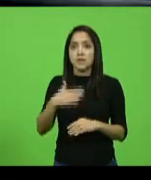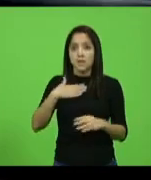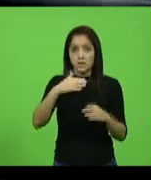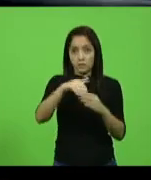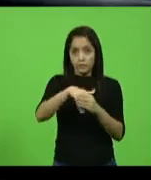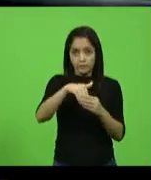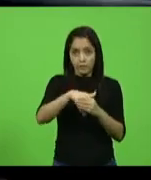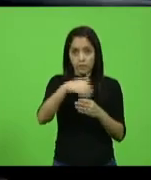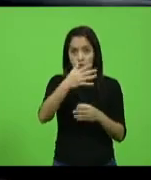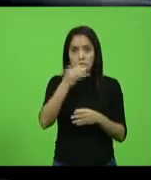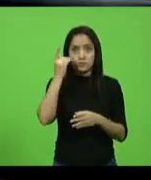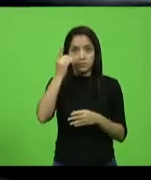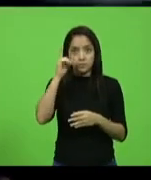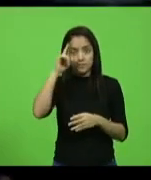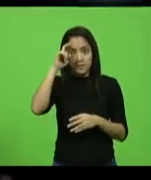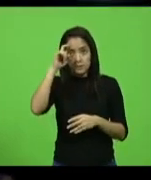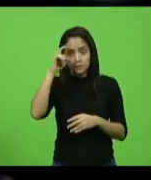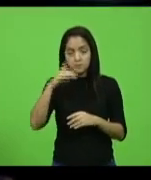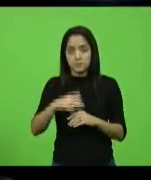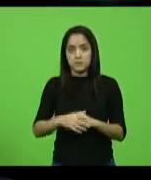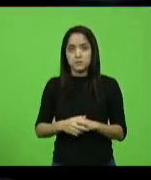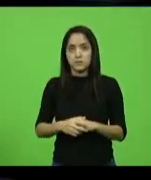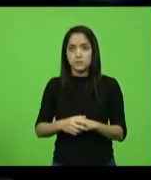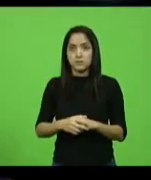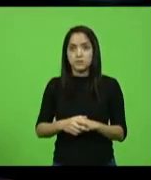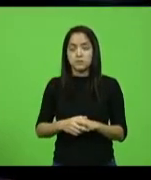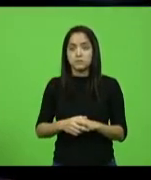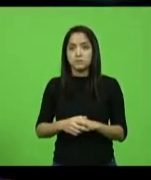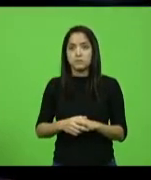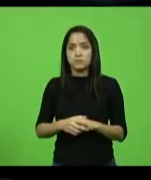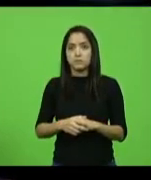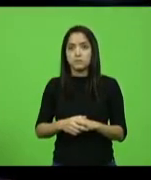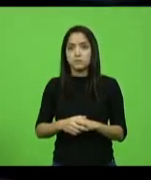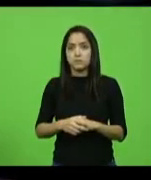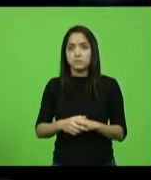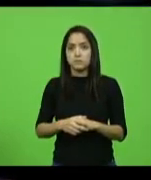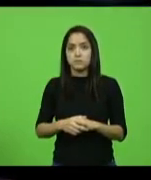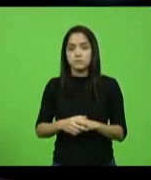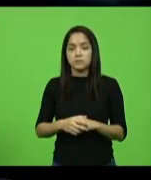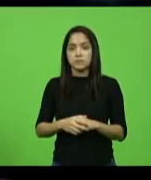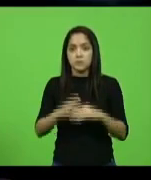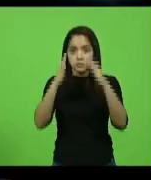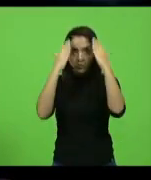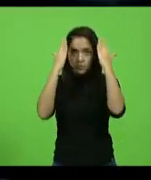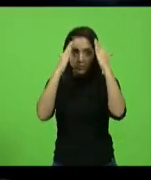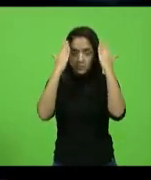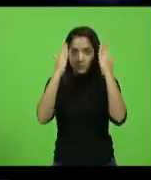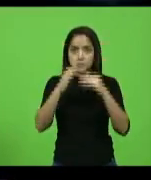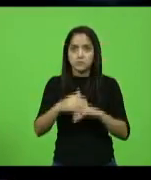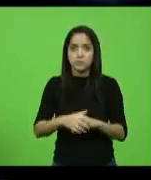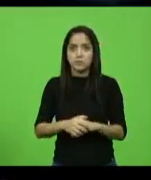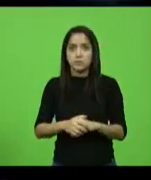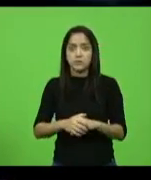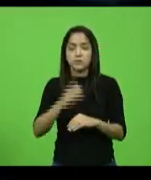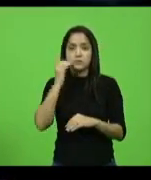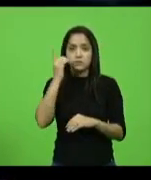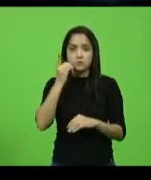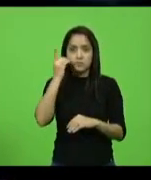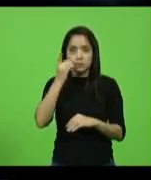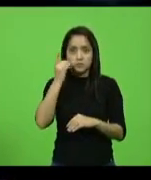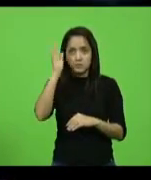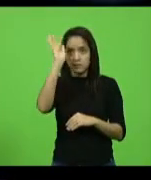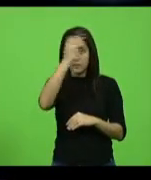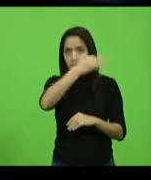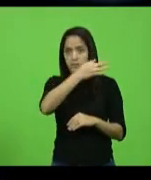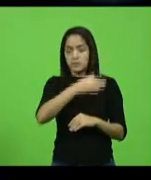no deputado Marcos Vieira, no deputado José Milton, no deputado Fabiano